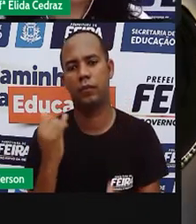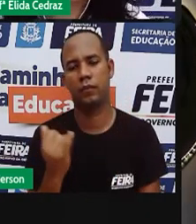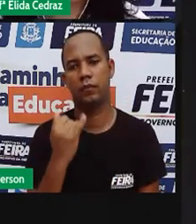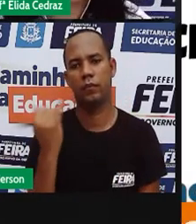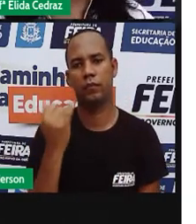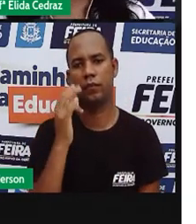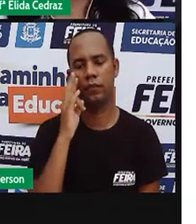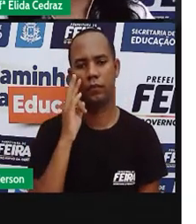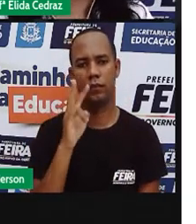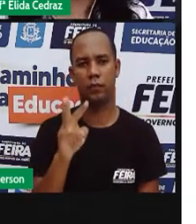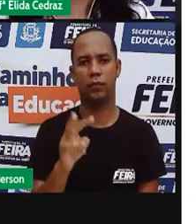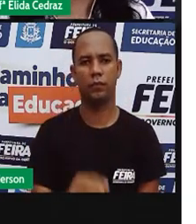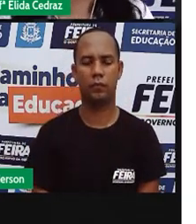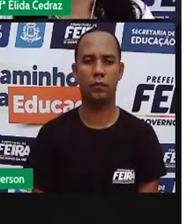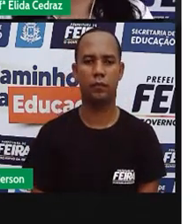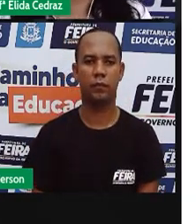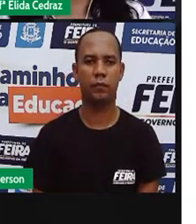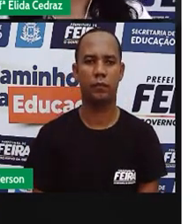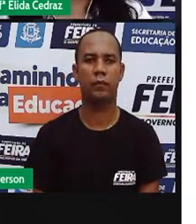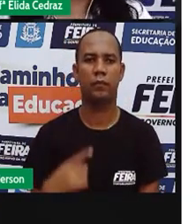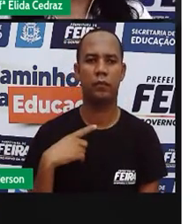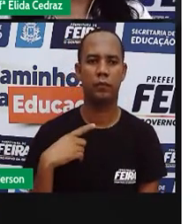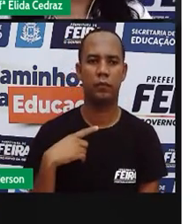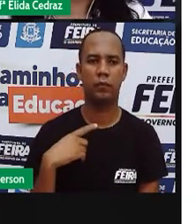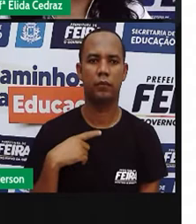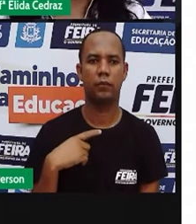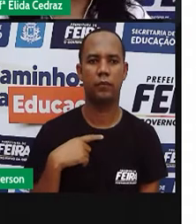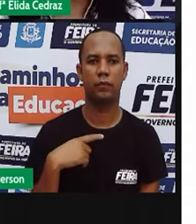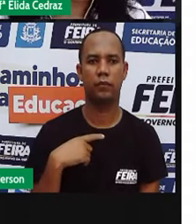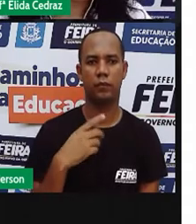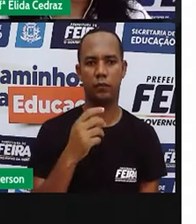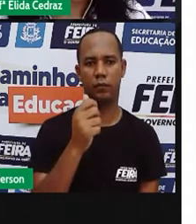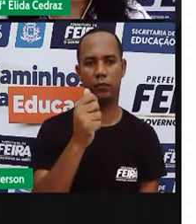Olha só. Aqui nós temos uma lista.